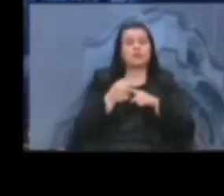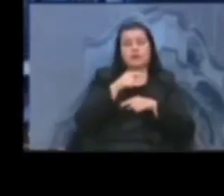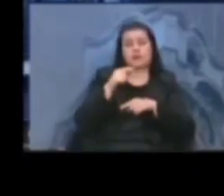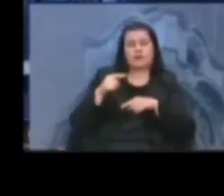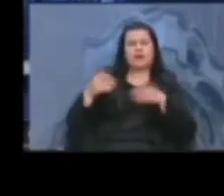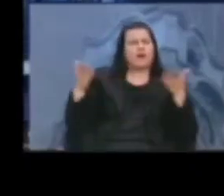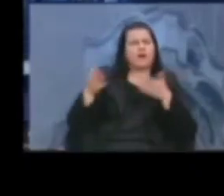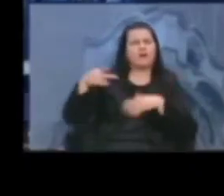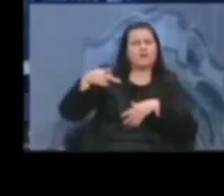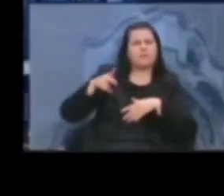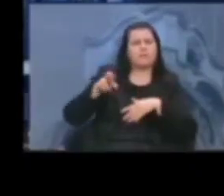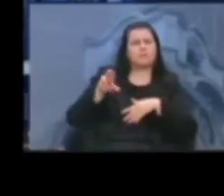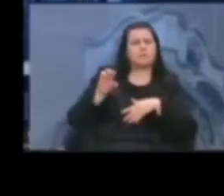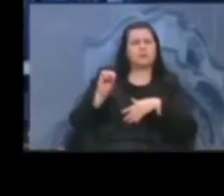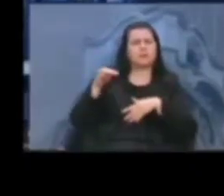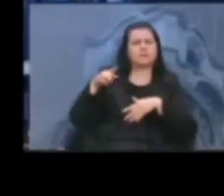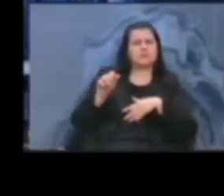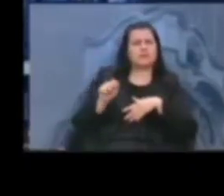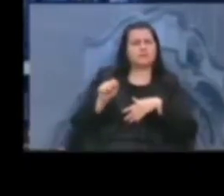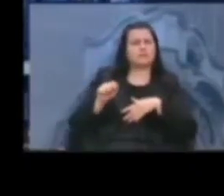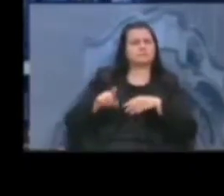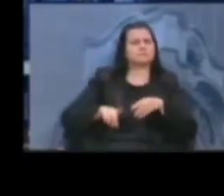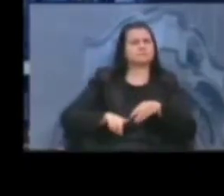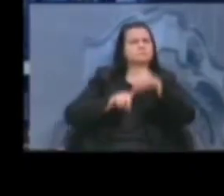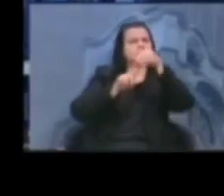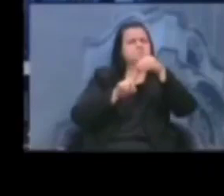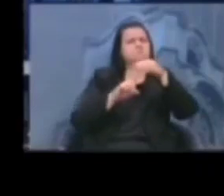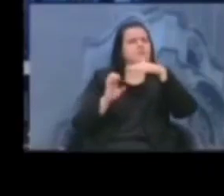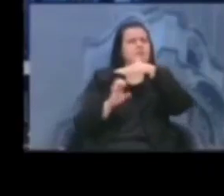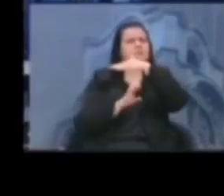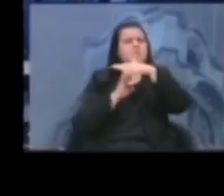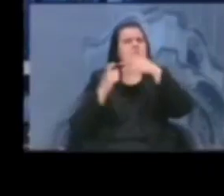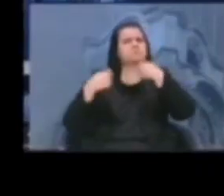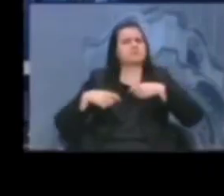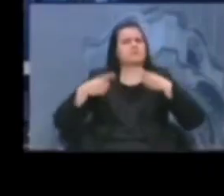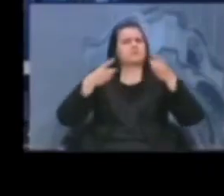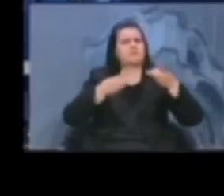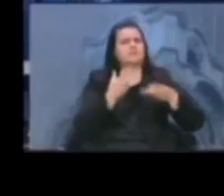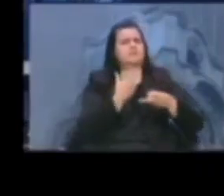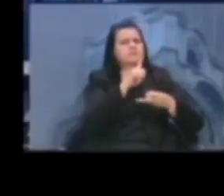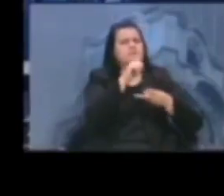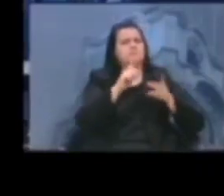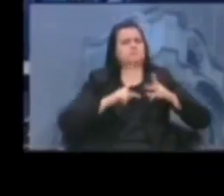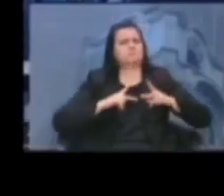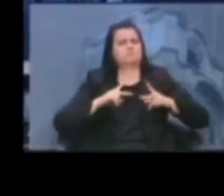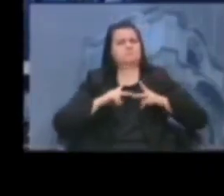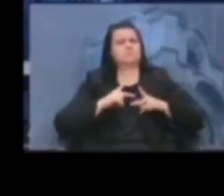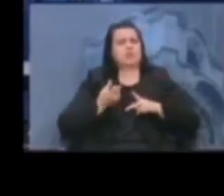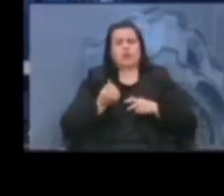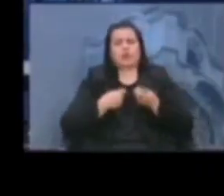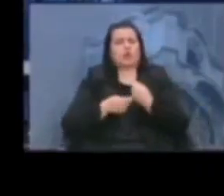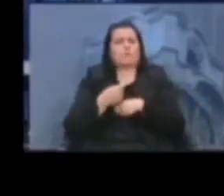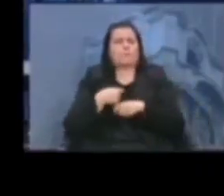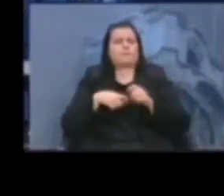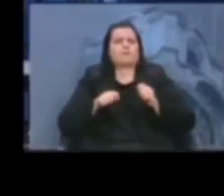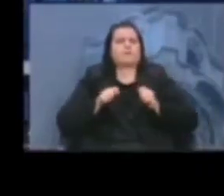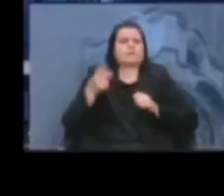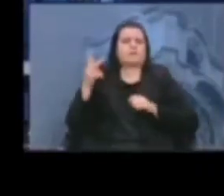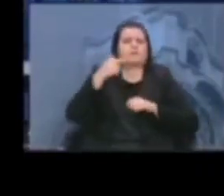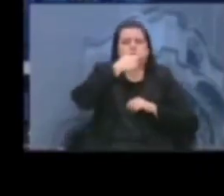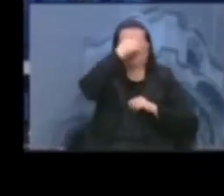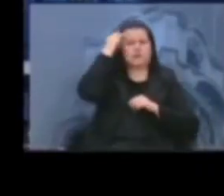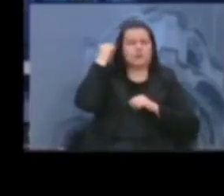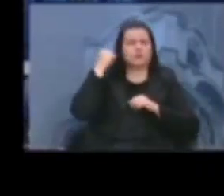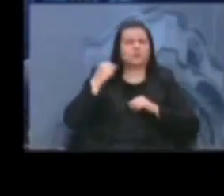entra na pauta do dia como uma empresa que precisa ser privatizada para uma economia da Prefeitura. A